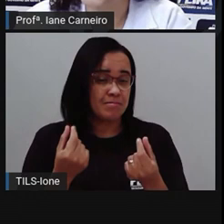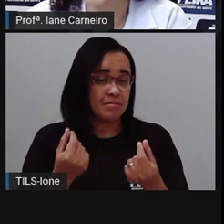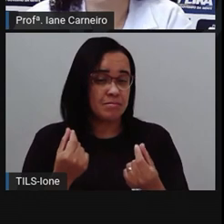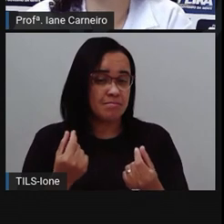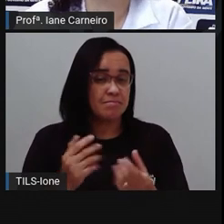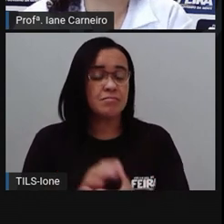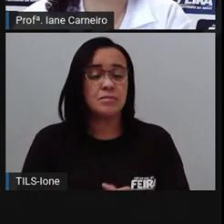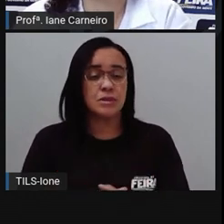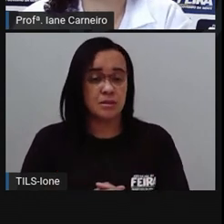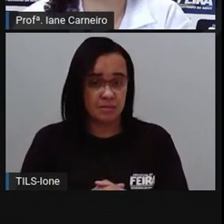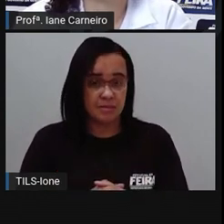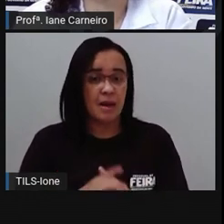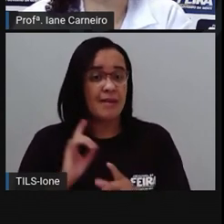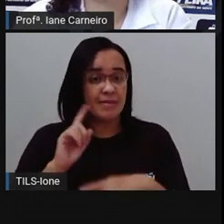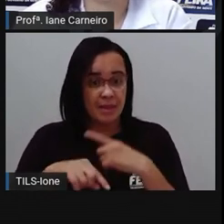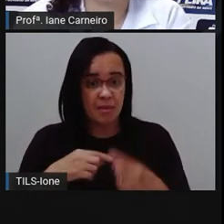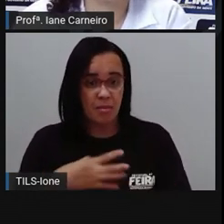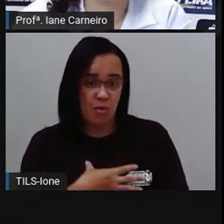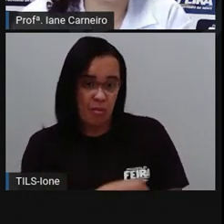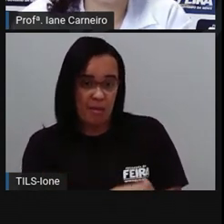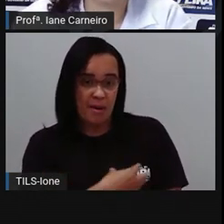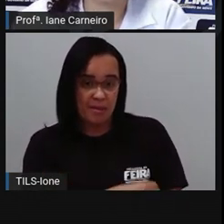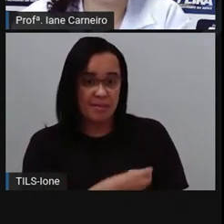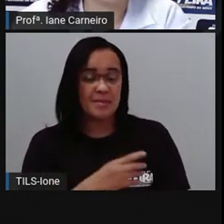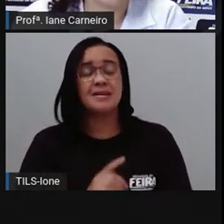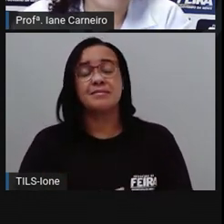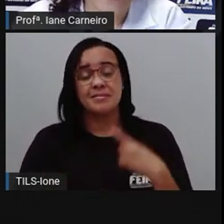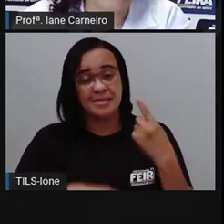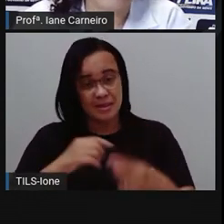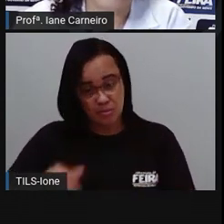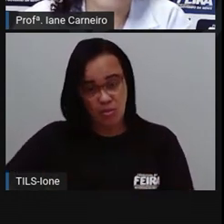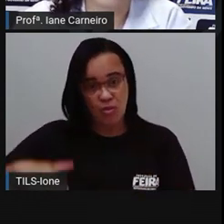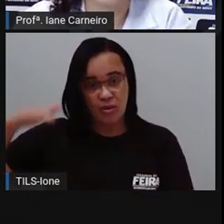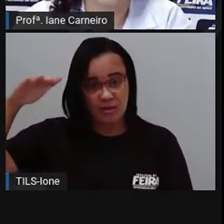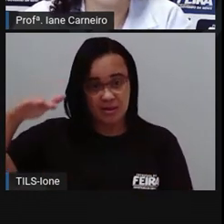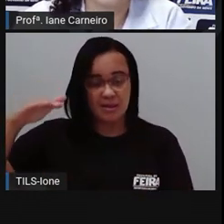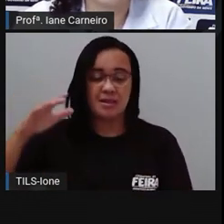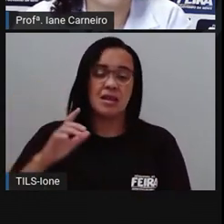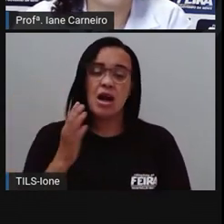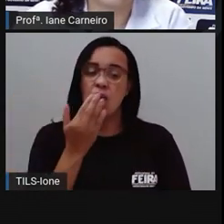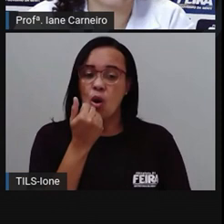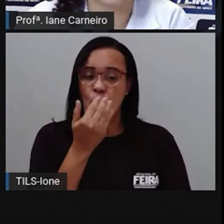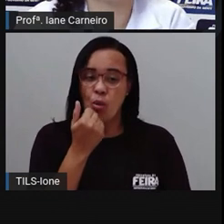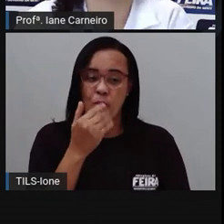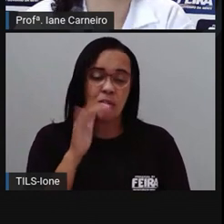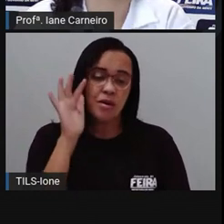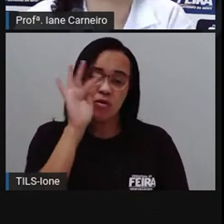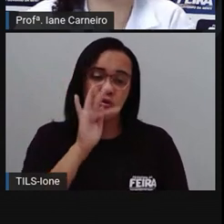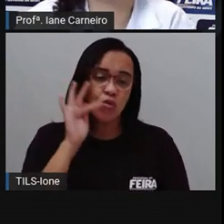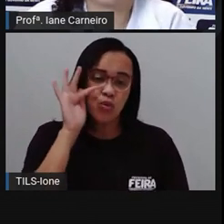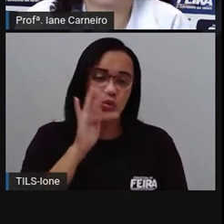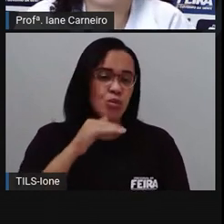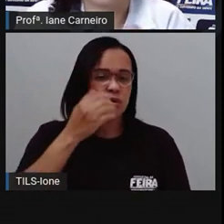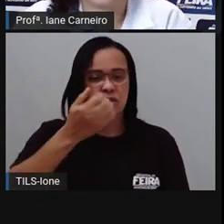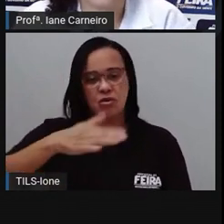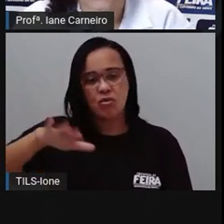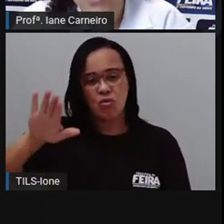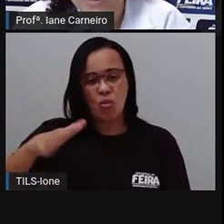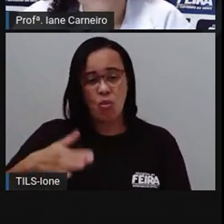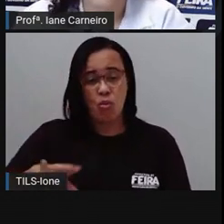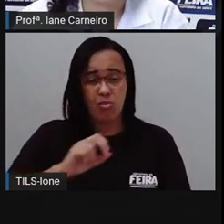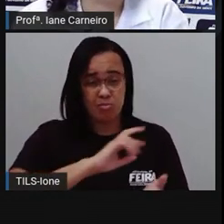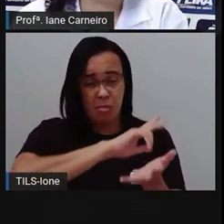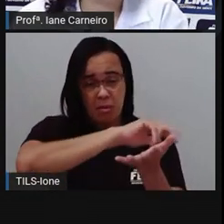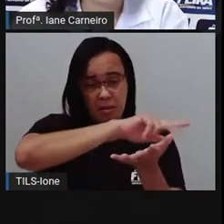mama bastante. E depois ele começa a comer frutas e folhagens, né? E é todo grandalhão assim, né? A pele bem